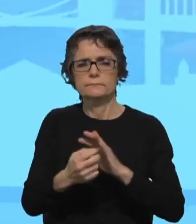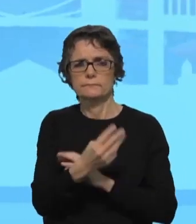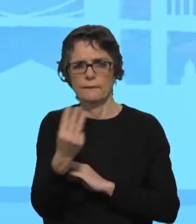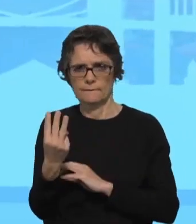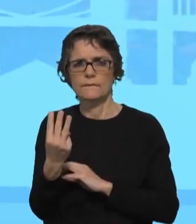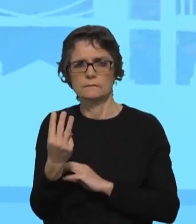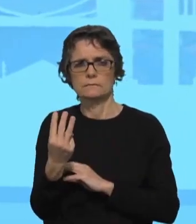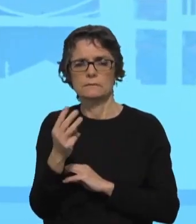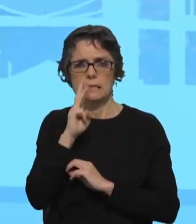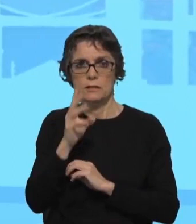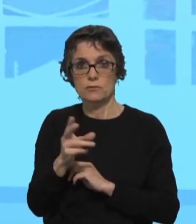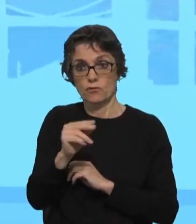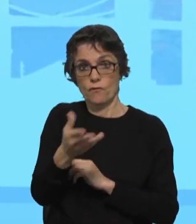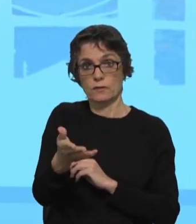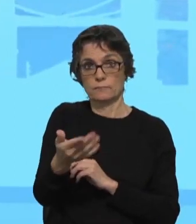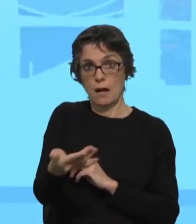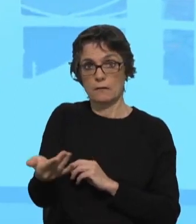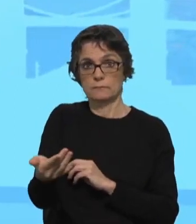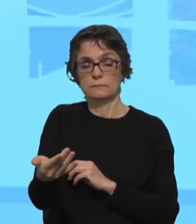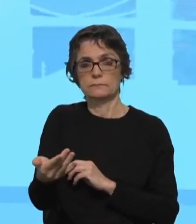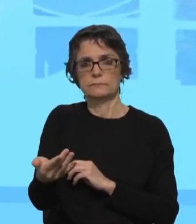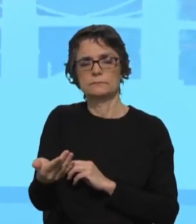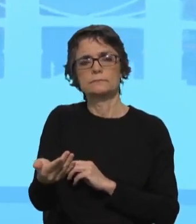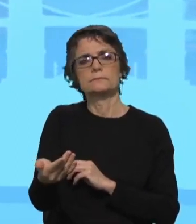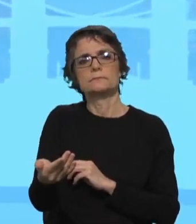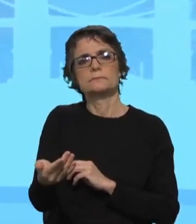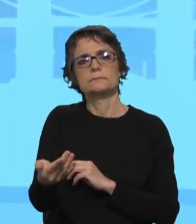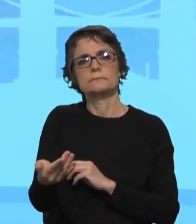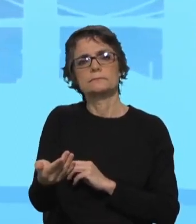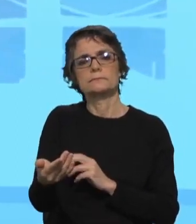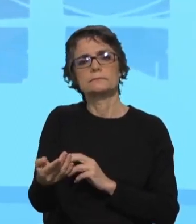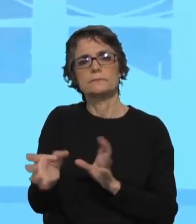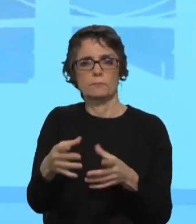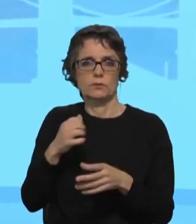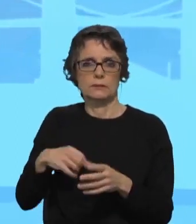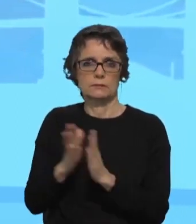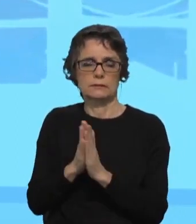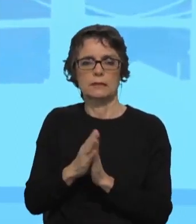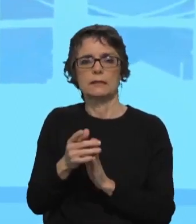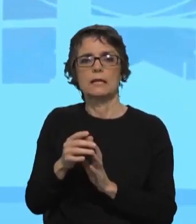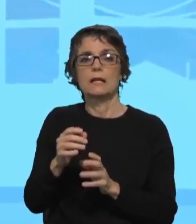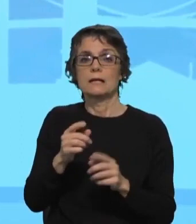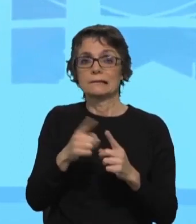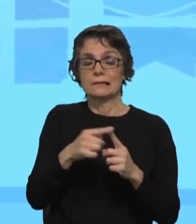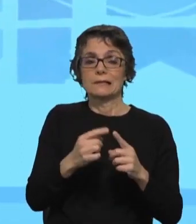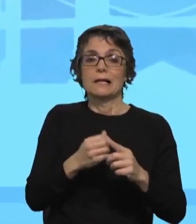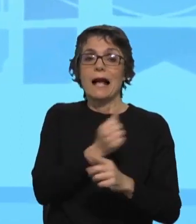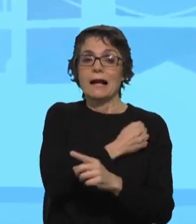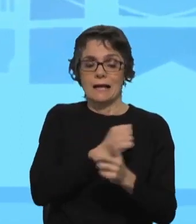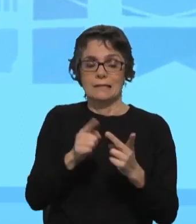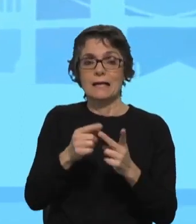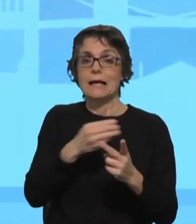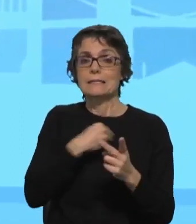que esta nova direção da Pastoral Nacional dos Ciganos pretende desenvolver, concretamente na habitação, na saúde e na